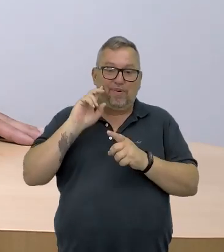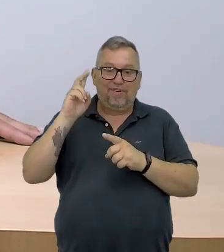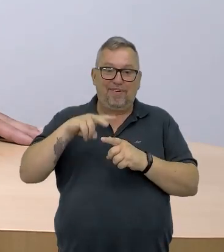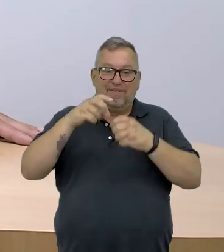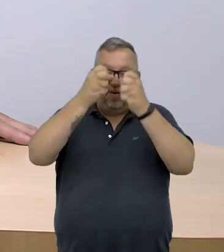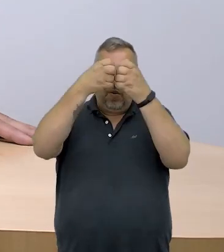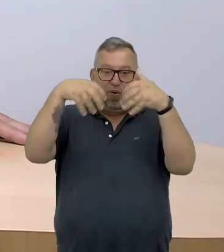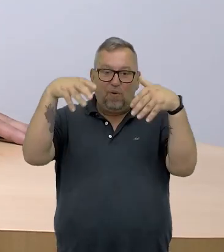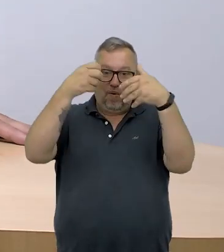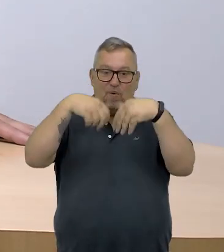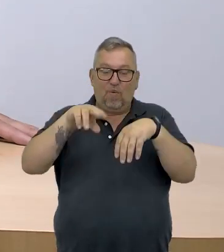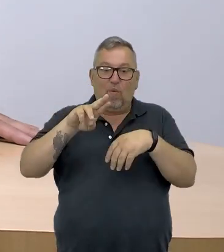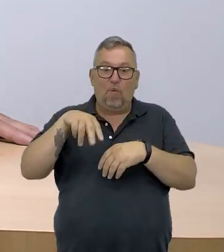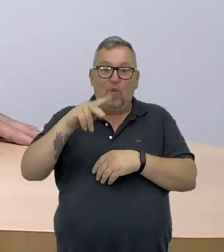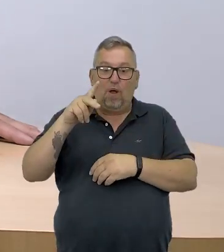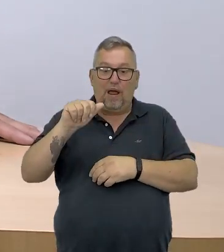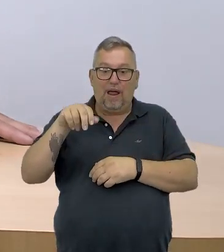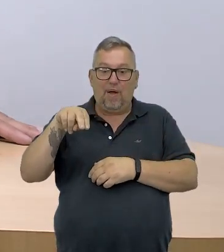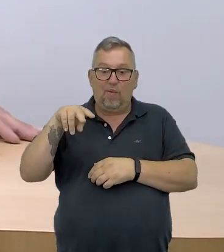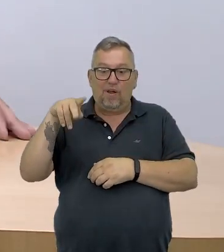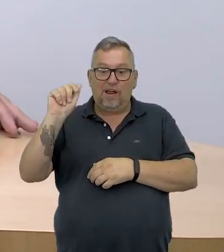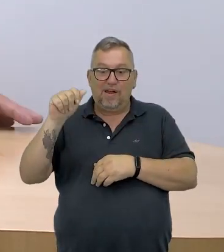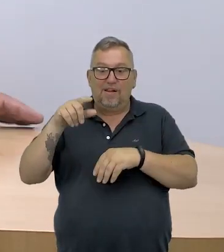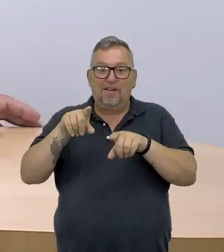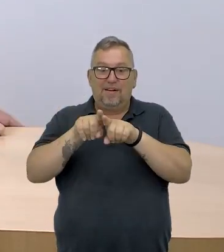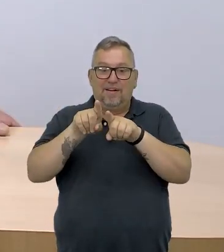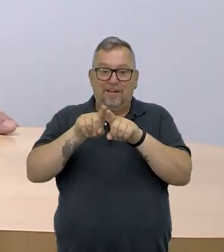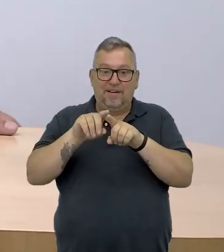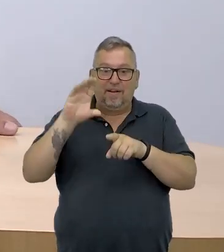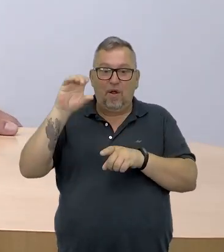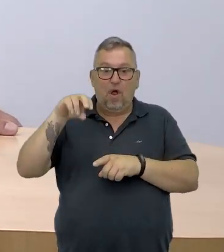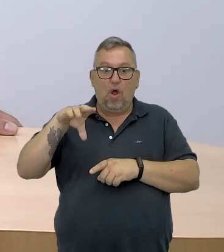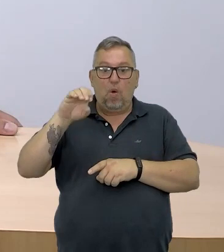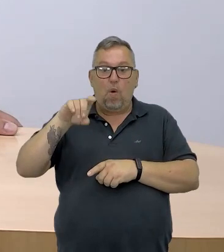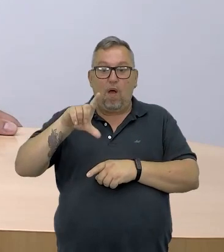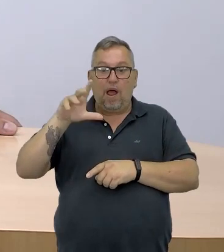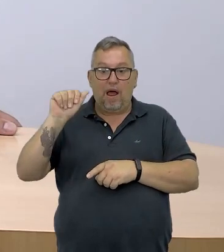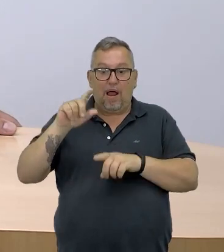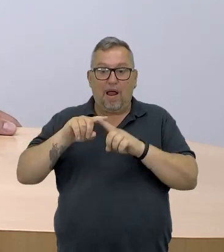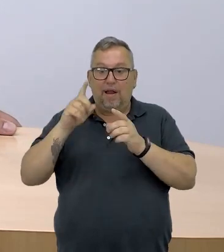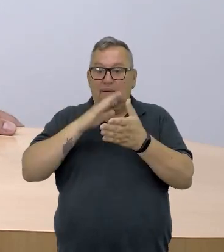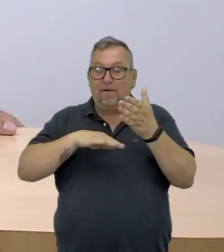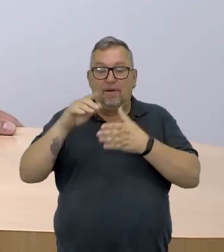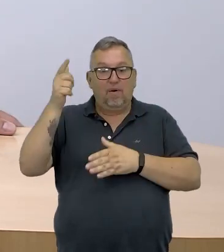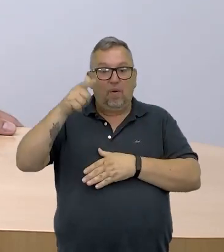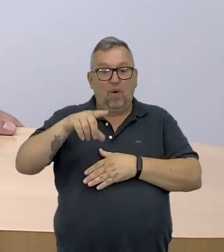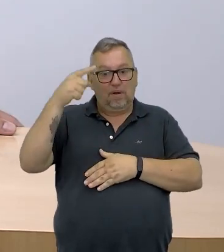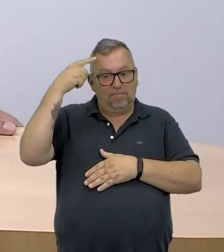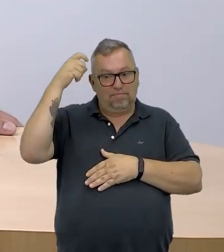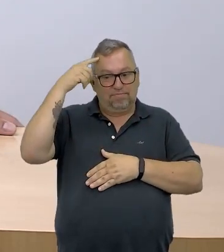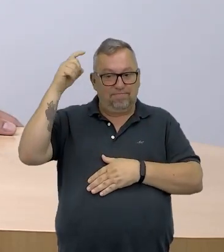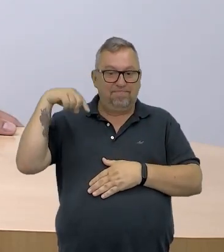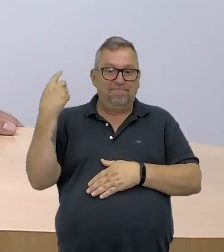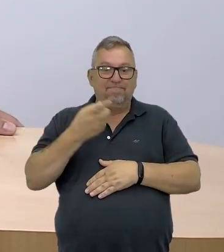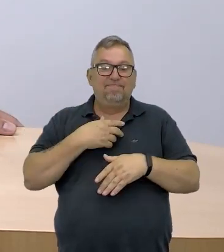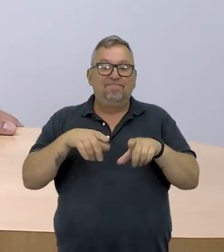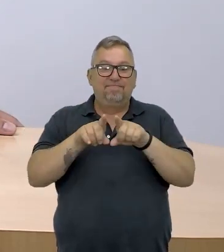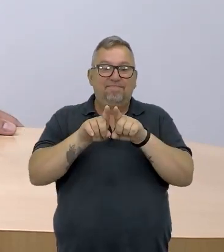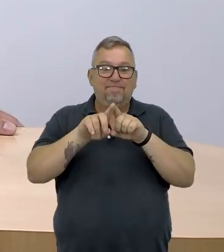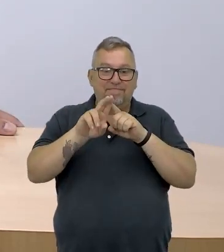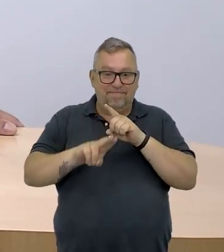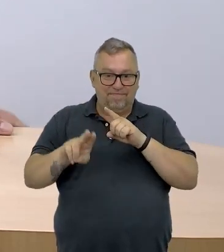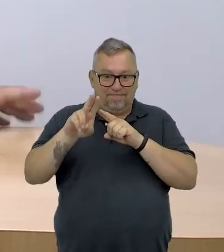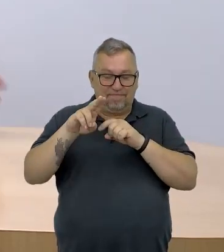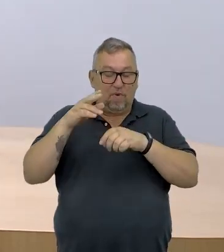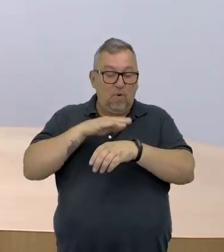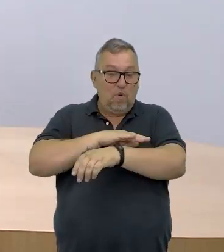-Uca, a gente fez o fluxograma também da Mancala, entre outras ideias que nós utilizamos aí, né, para o